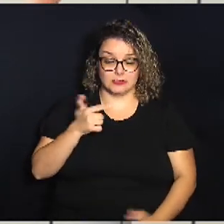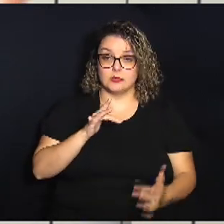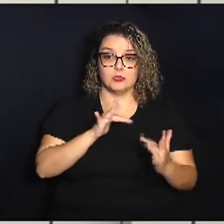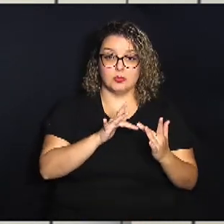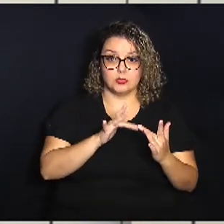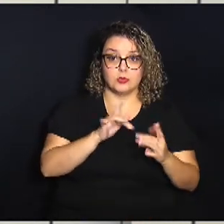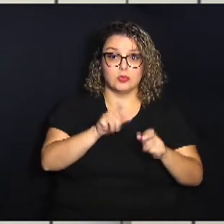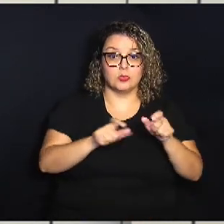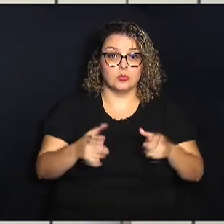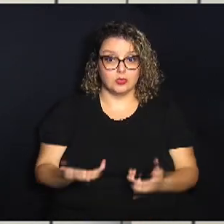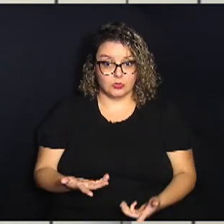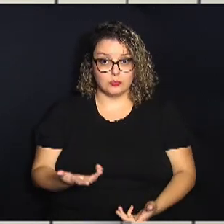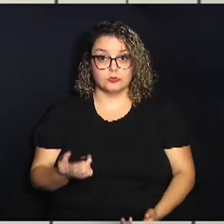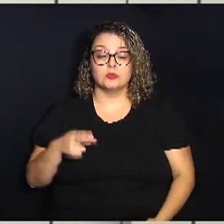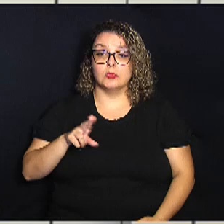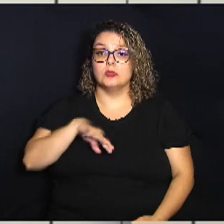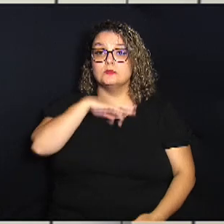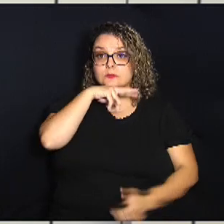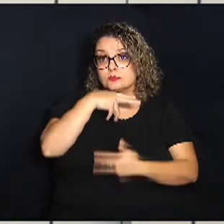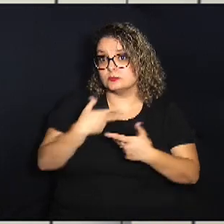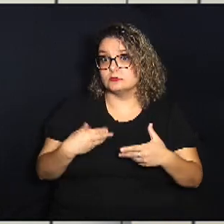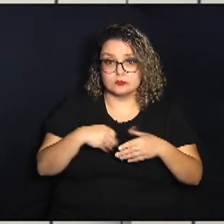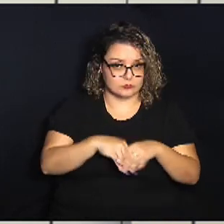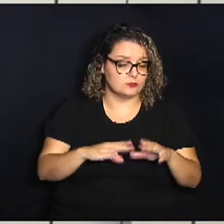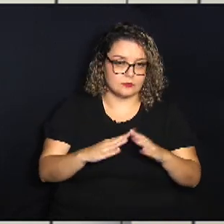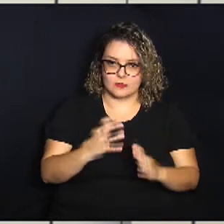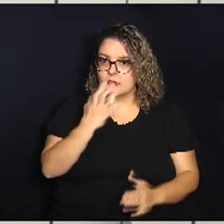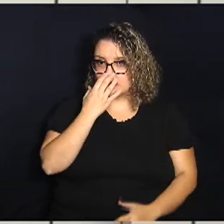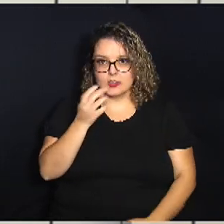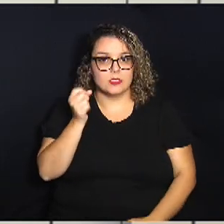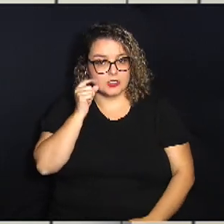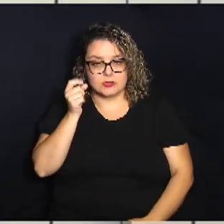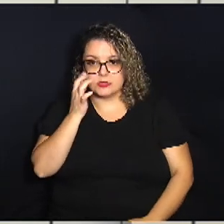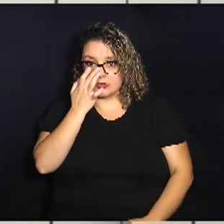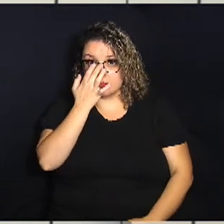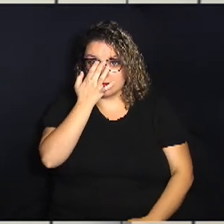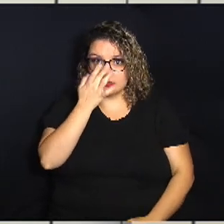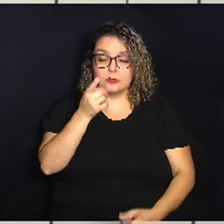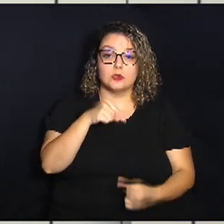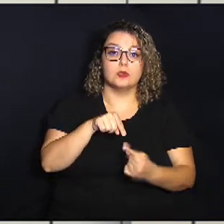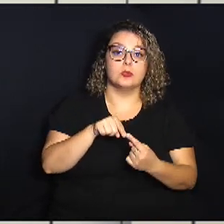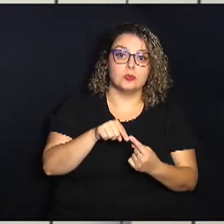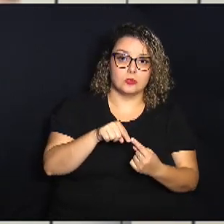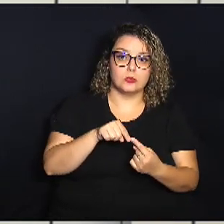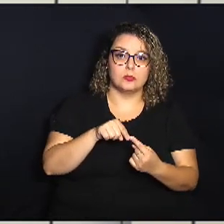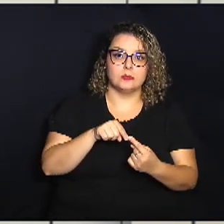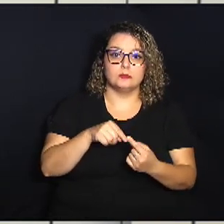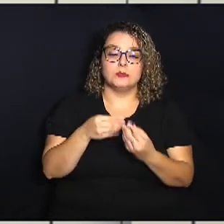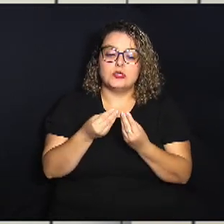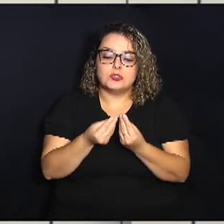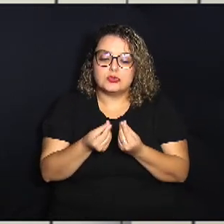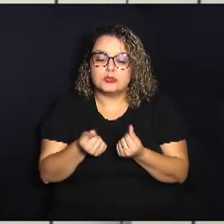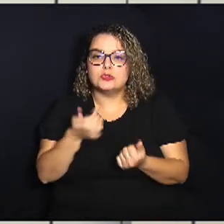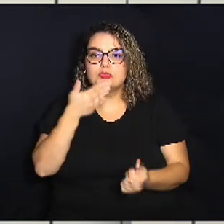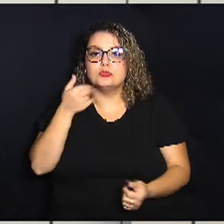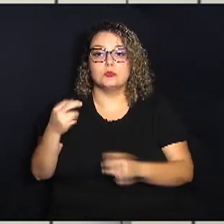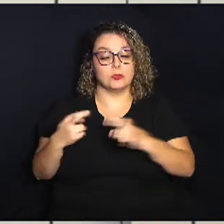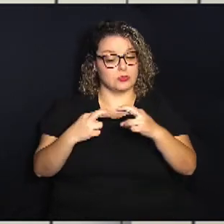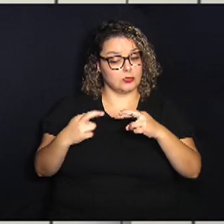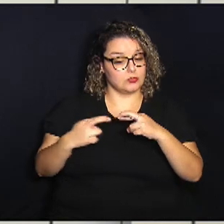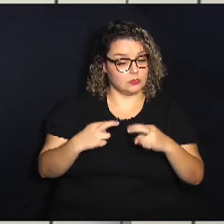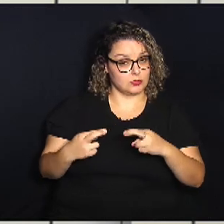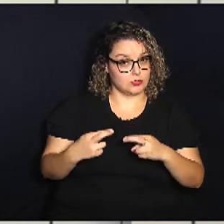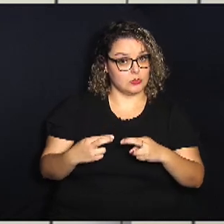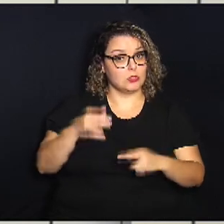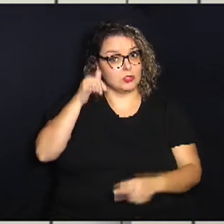com pessoas ou animais domésticos, cães, gatos, com o objetivo de aprimorar a vigilância e